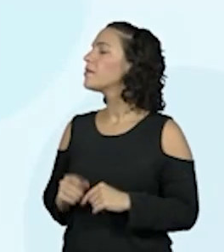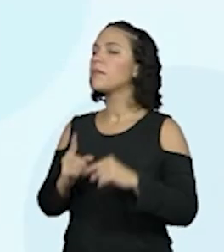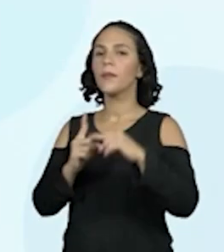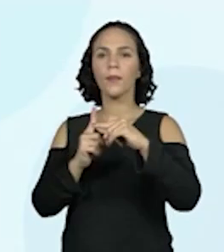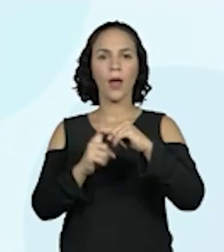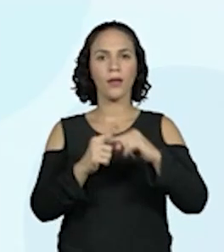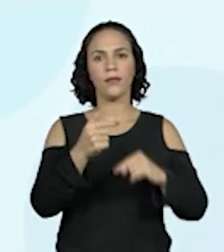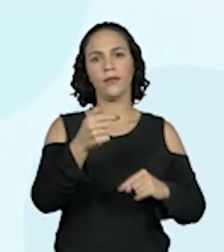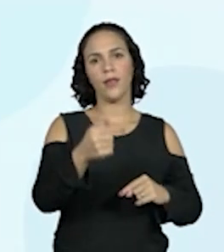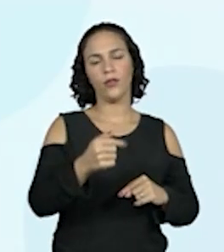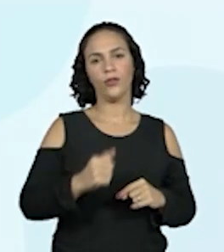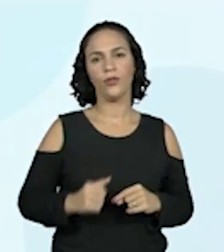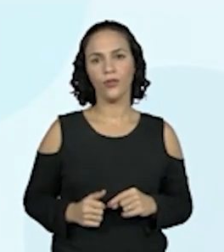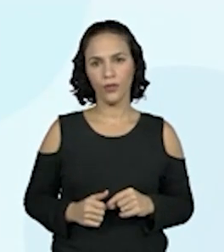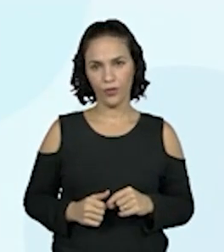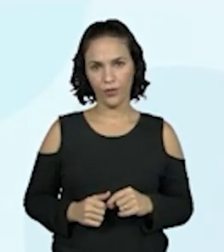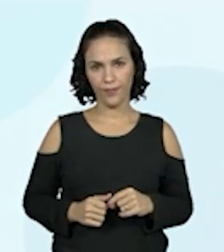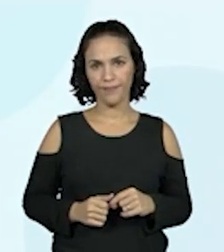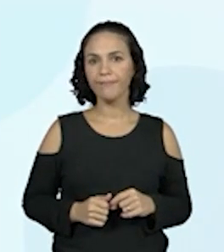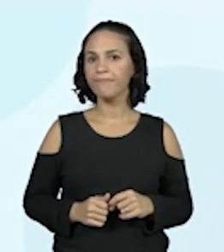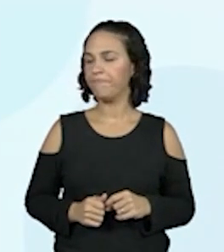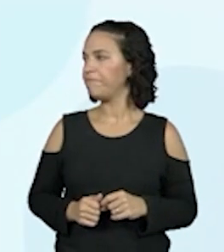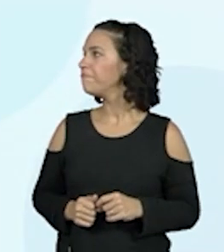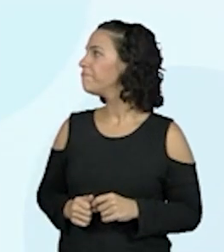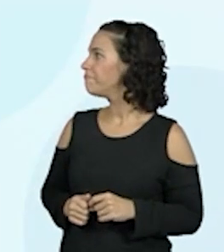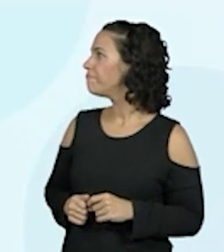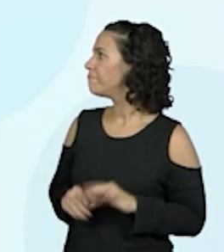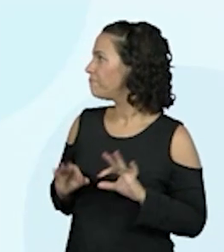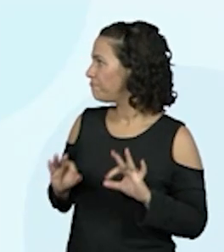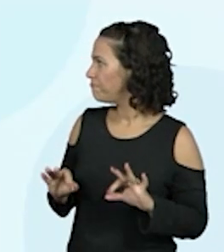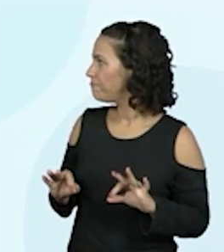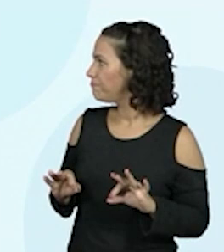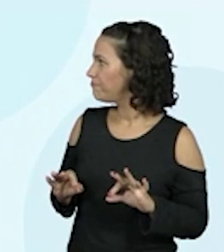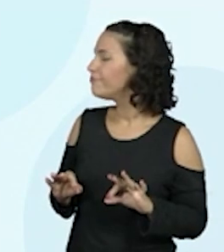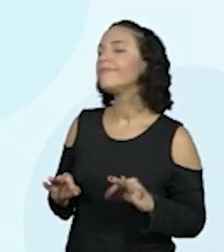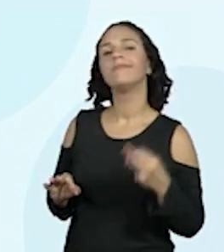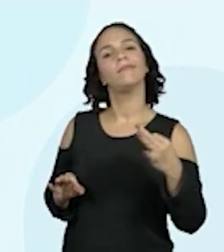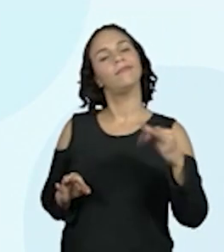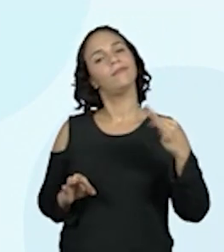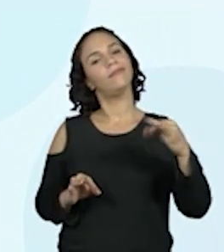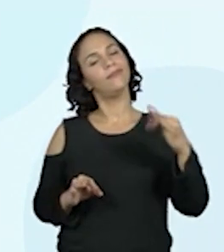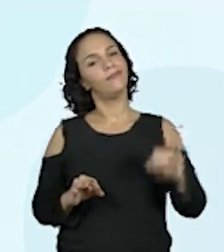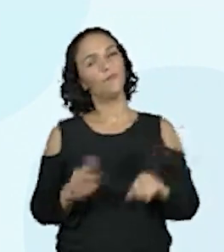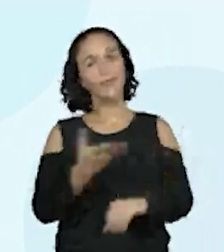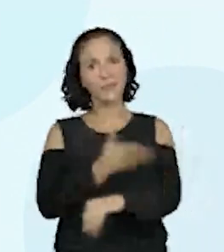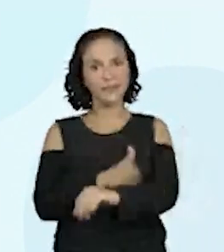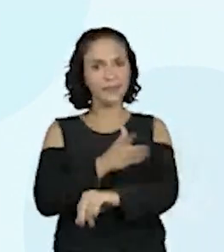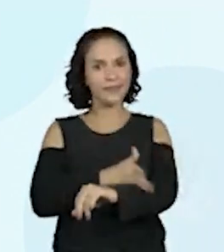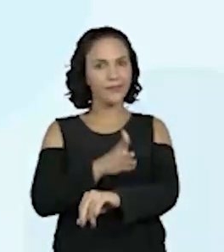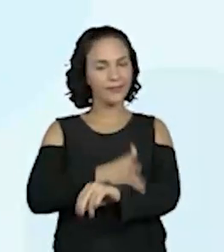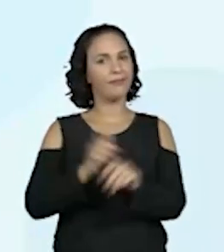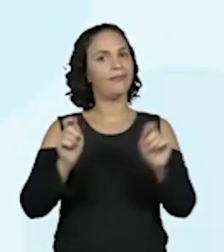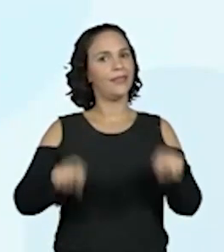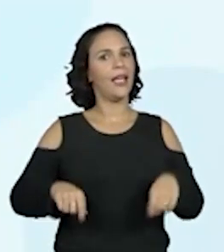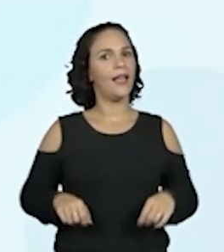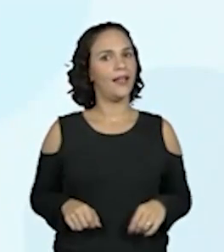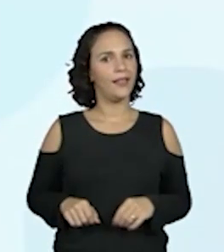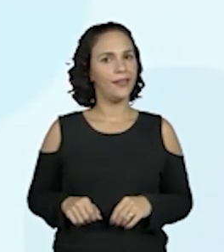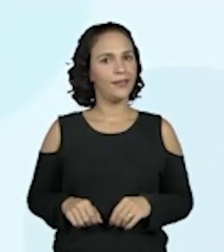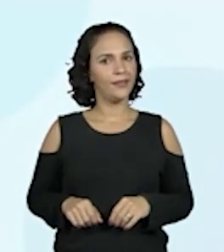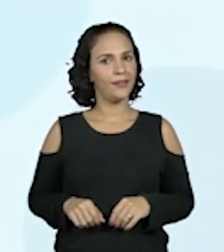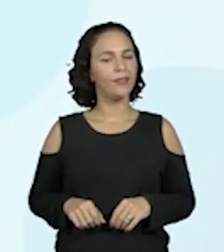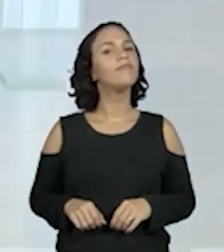sete. Quarenta sete, não é? Isso mesmo. Deu para treinar bastante, deu? Cinco.